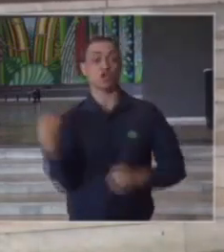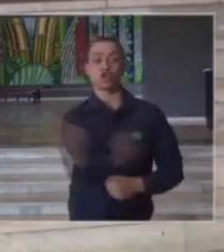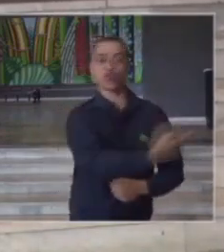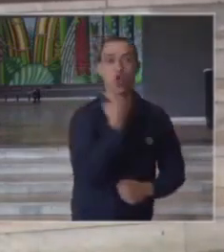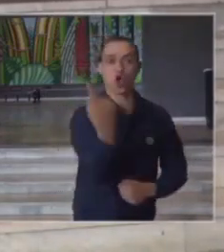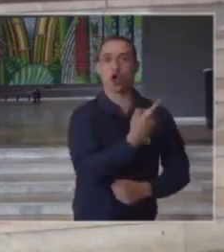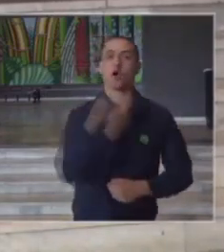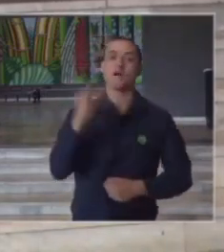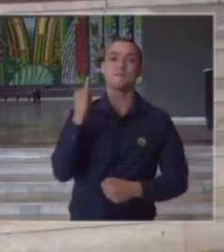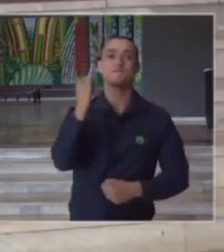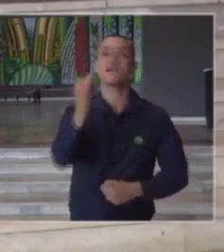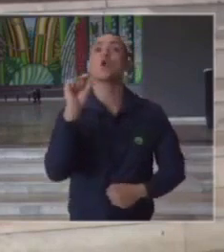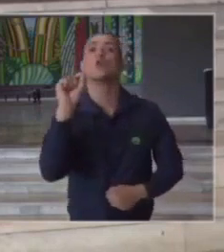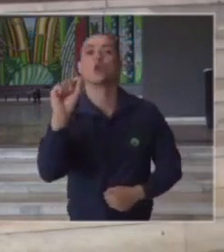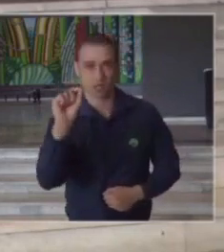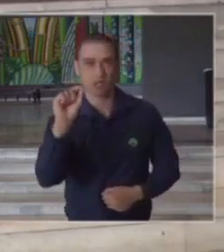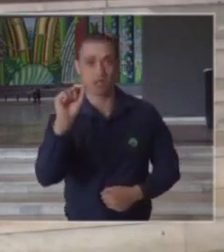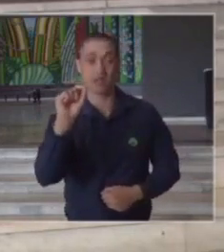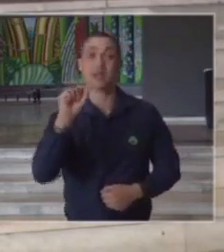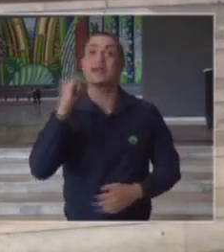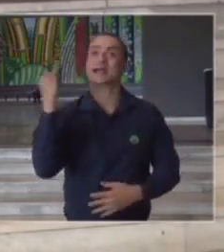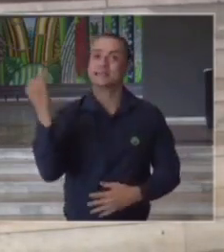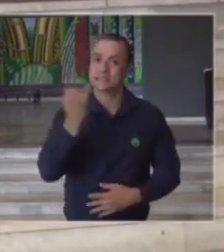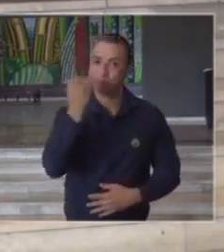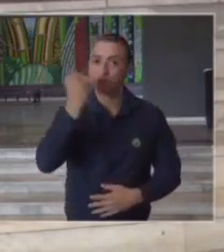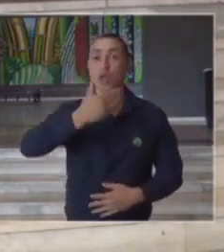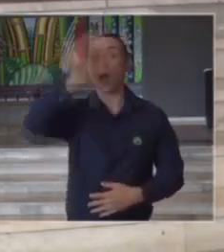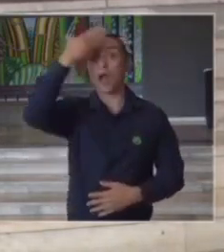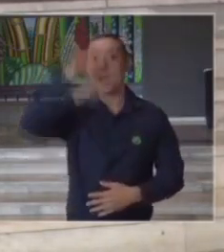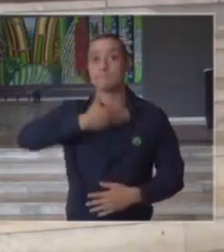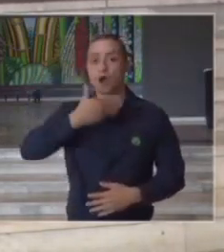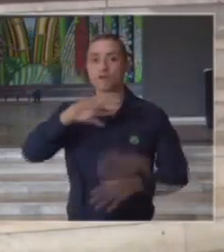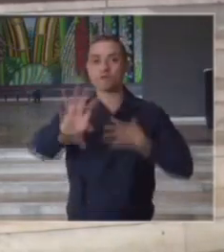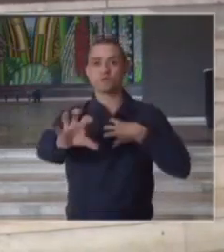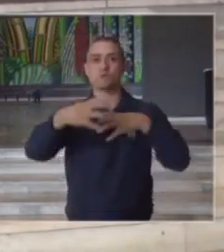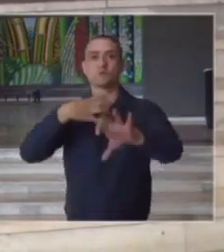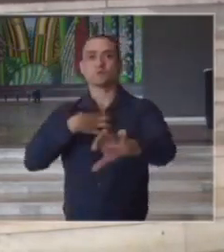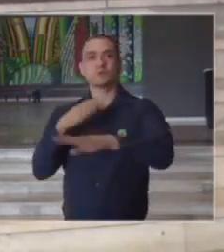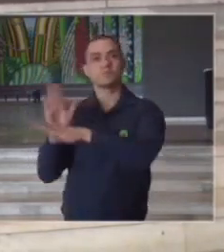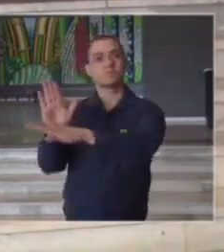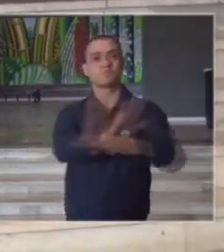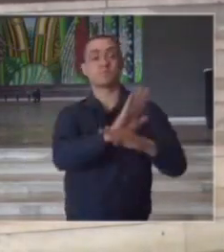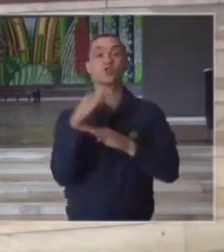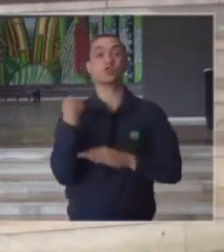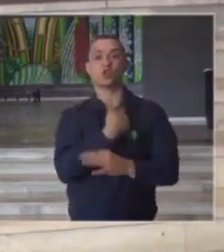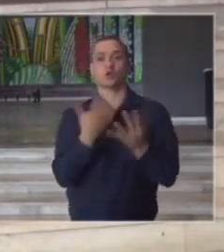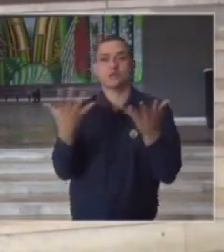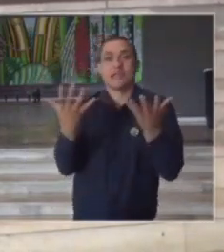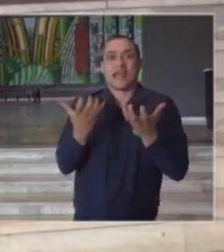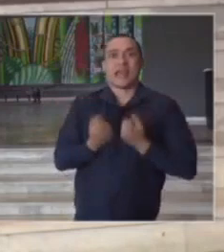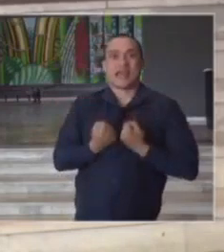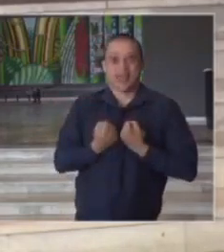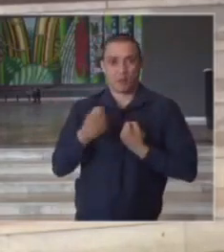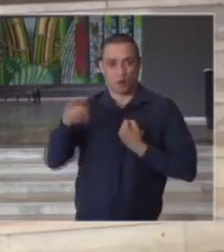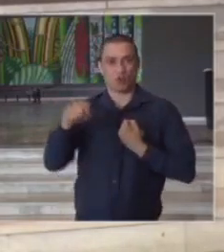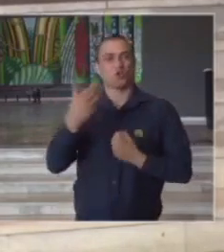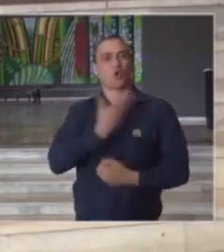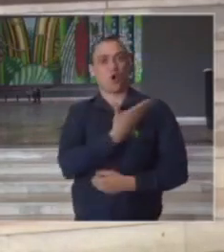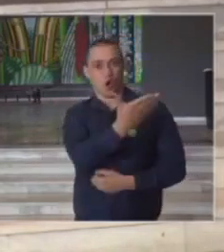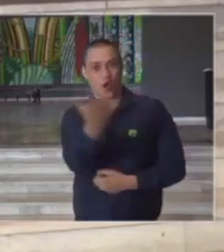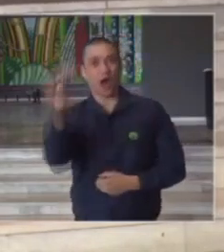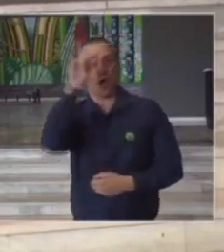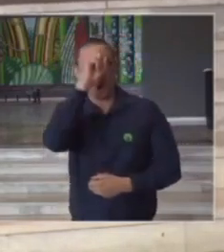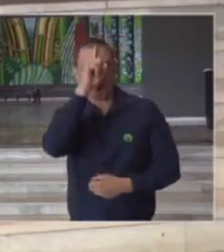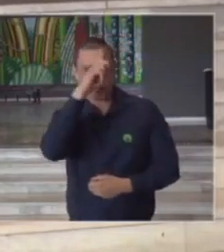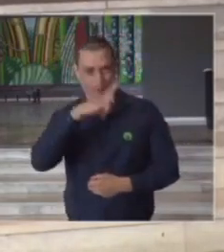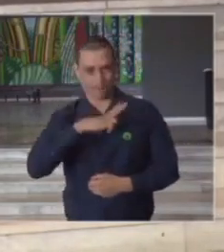registrar a importante demonstração de solidariedade que nós recebemos dos colegas dos